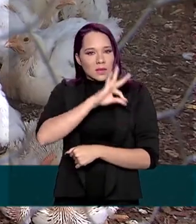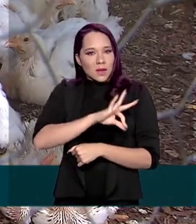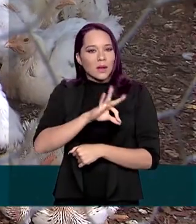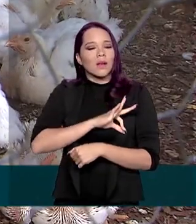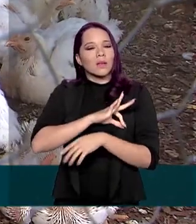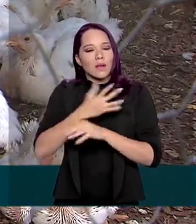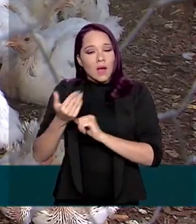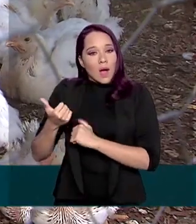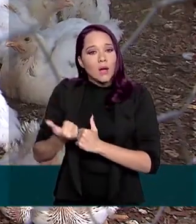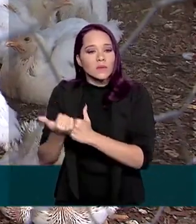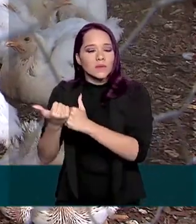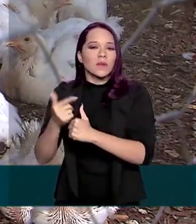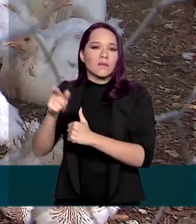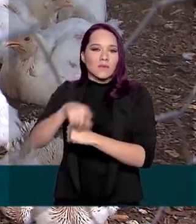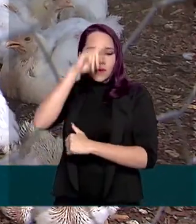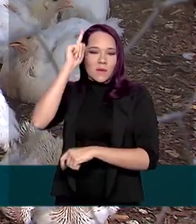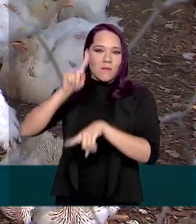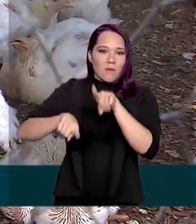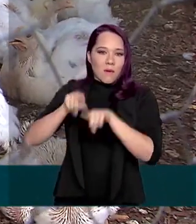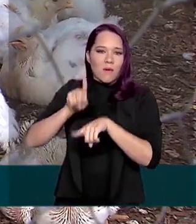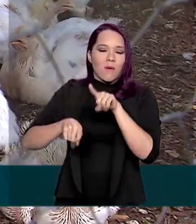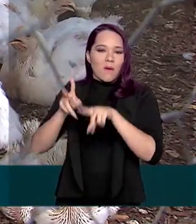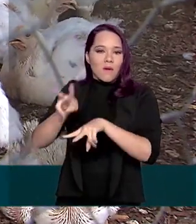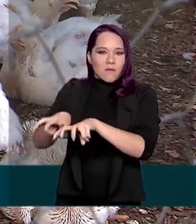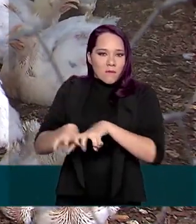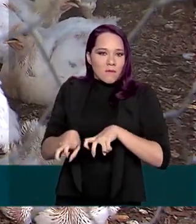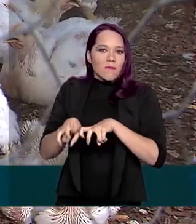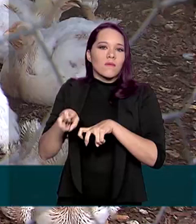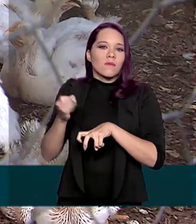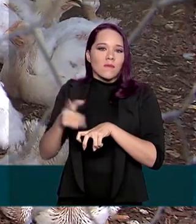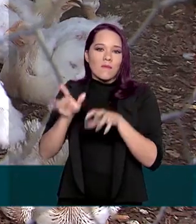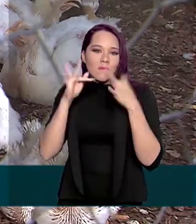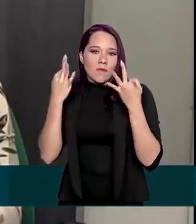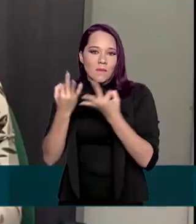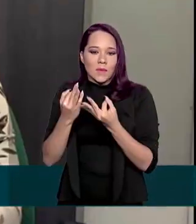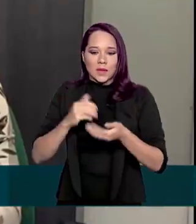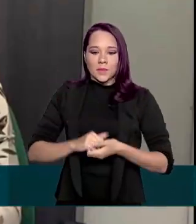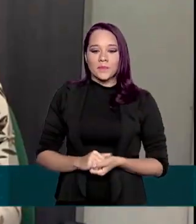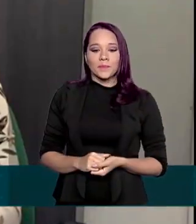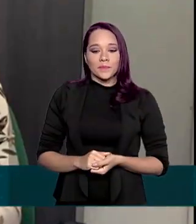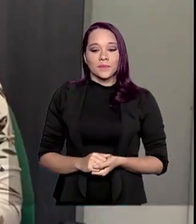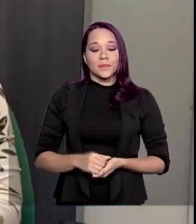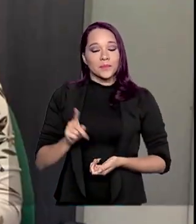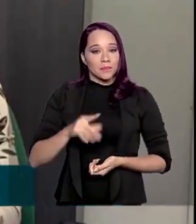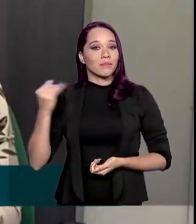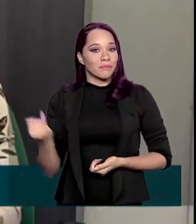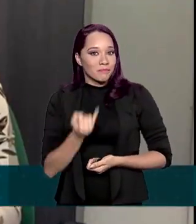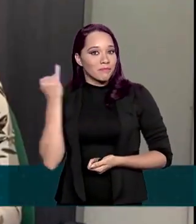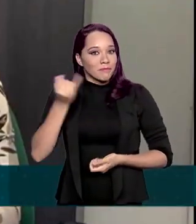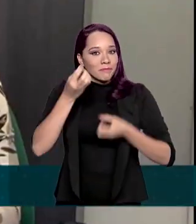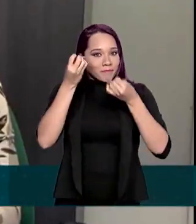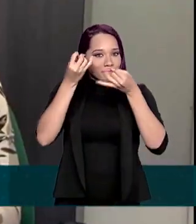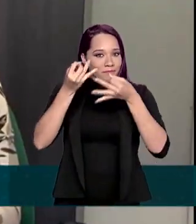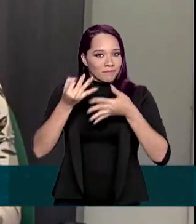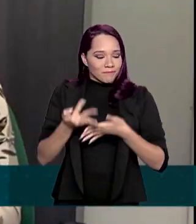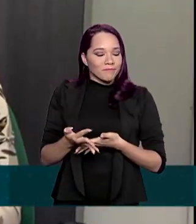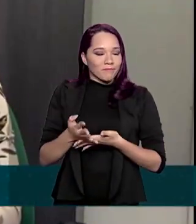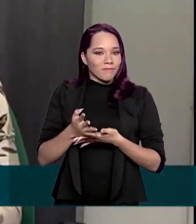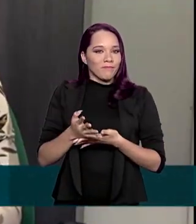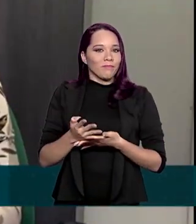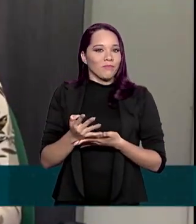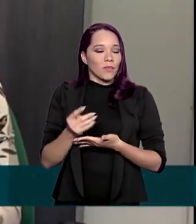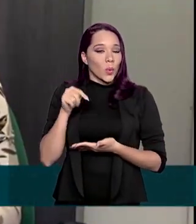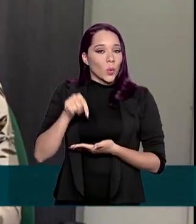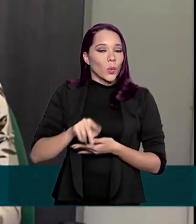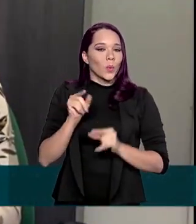beneficiando o produtor vinculado à agricultura familiar. É importante ressaltar aqui